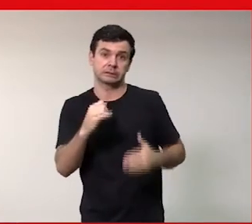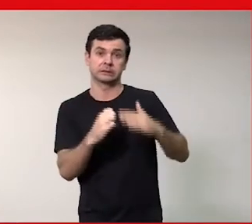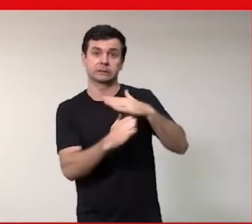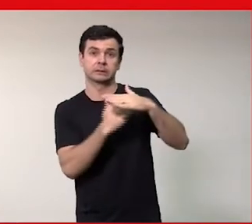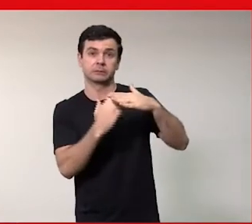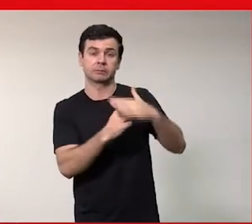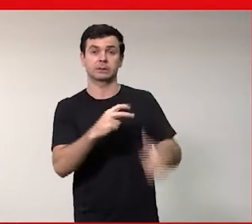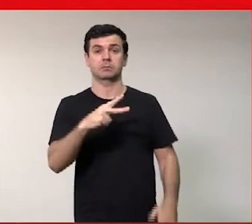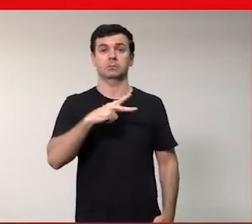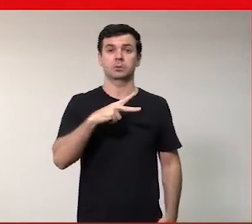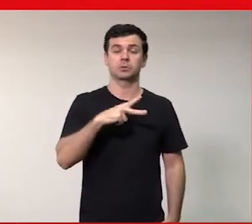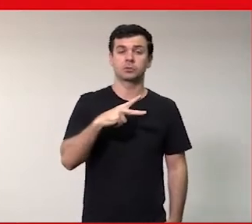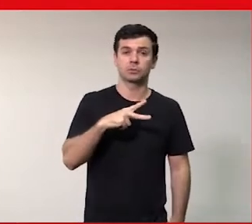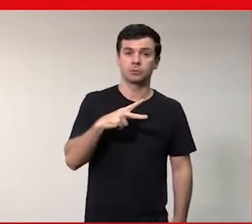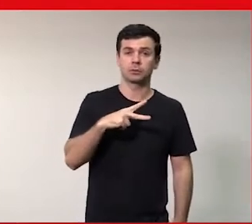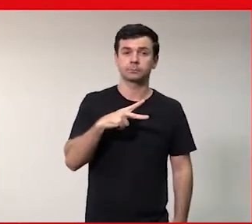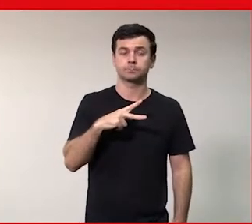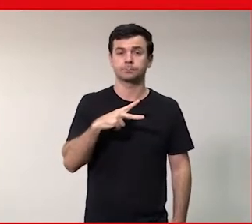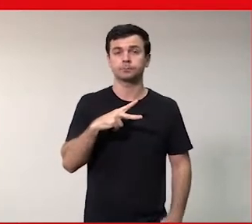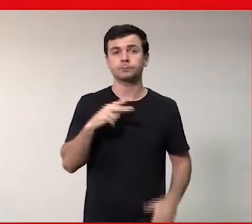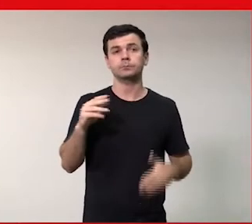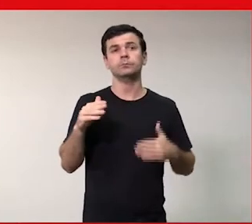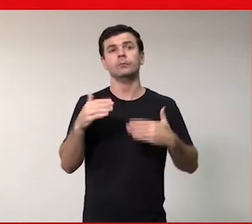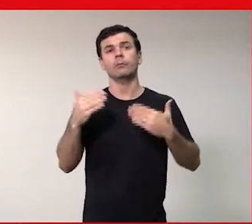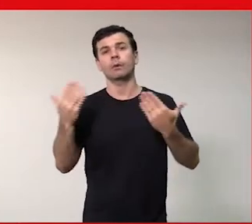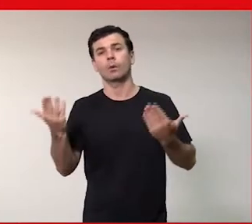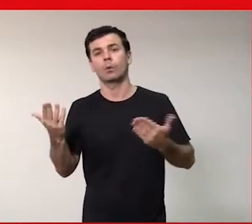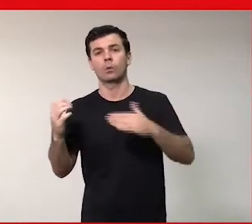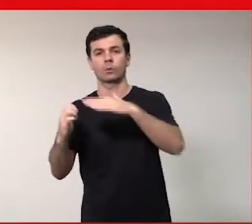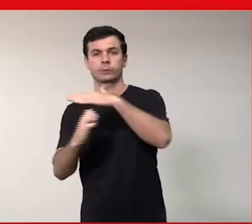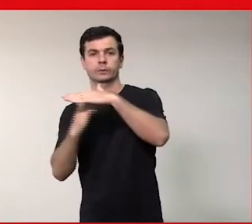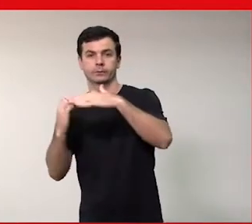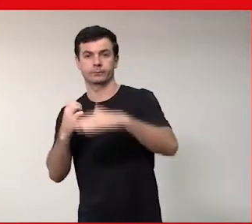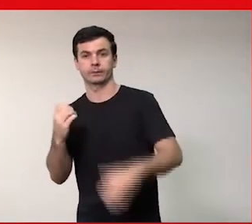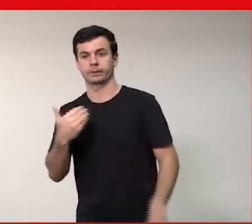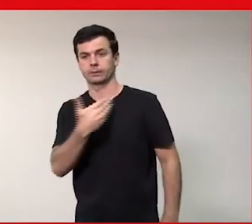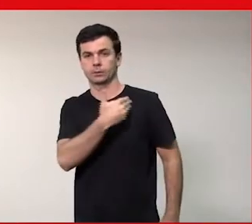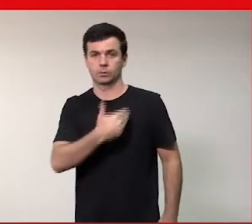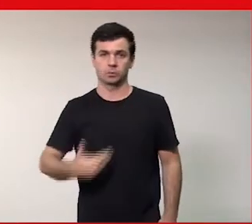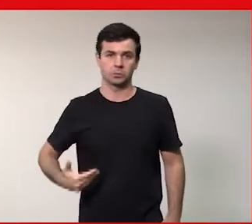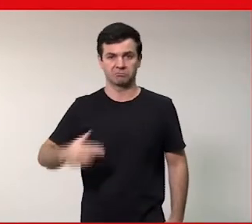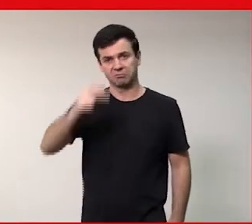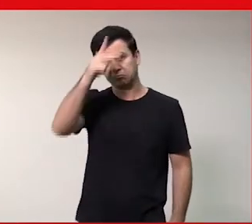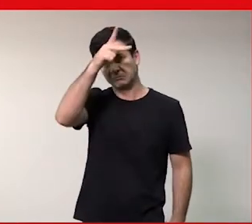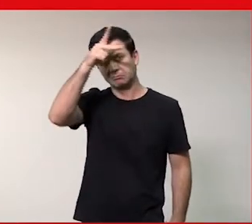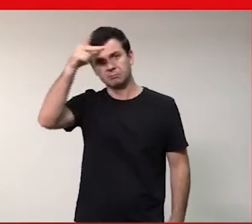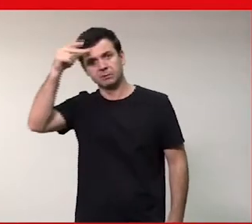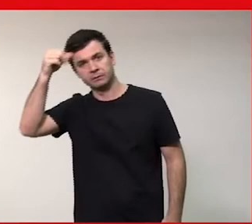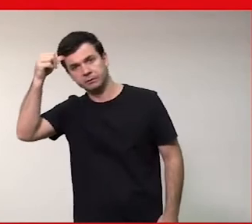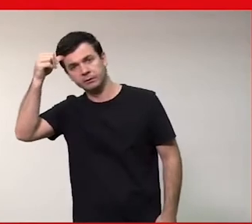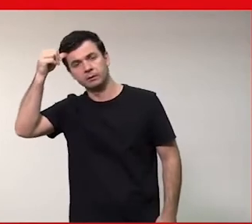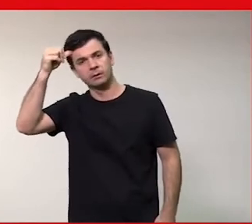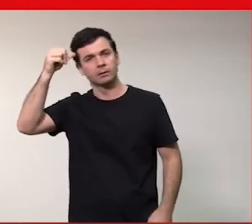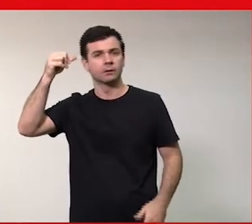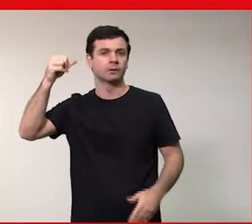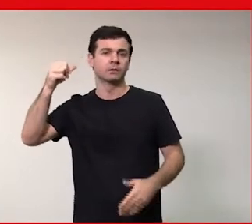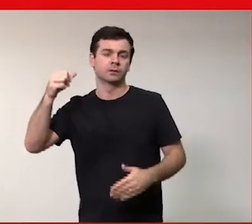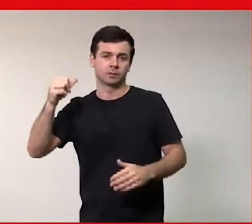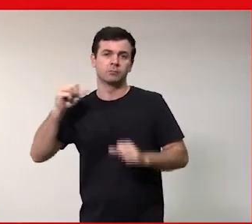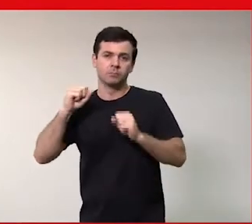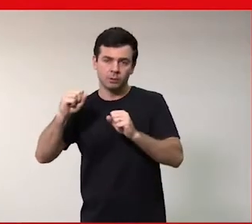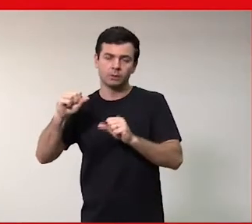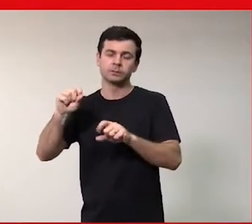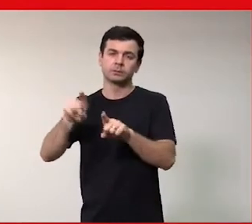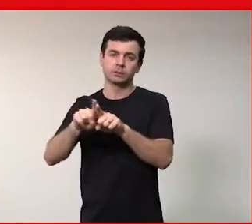seu do seu do seu regramento próprio se for ali nos seus os seus manuais na empresa por sociedade de economia